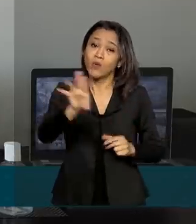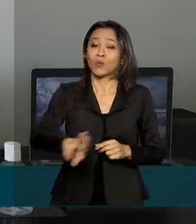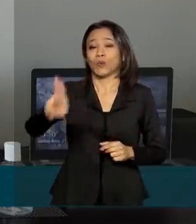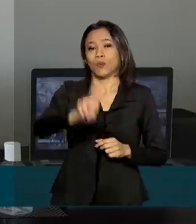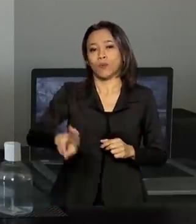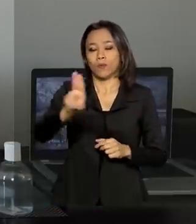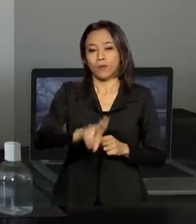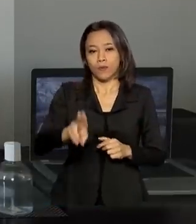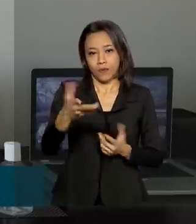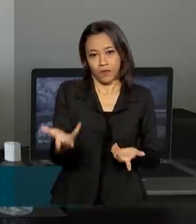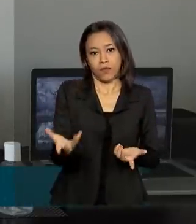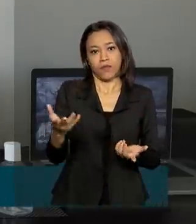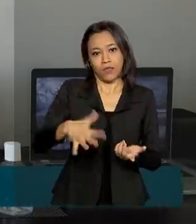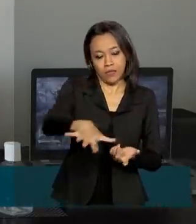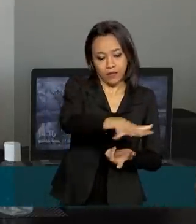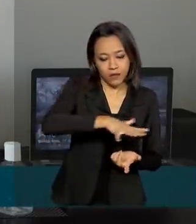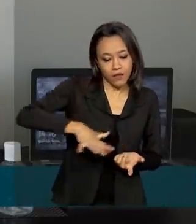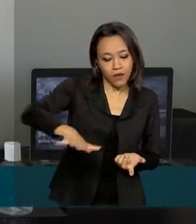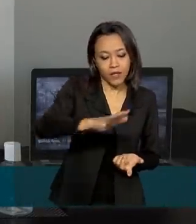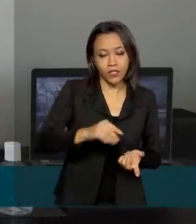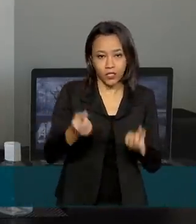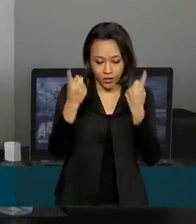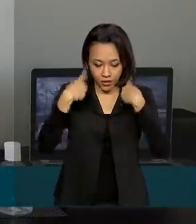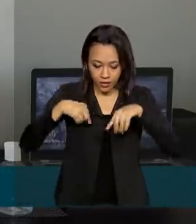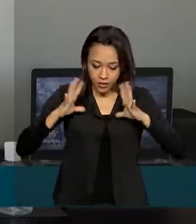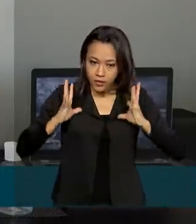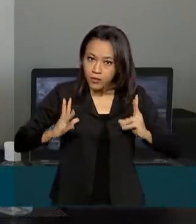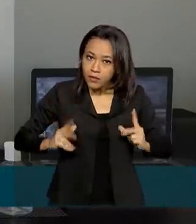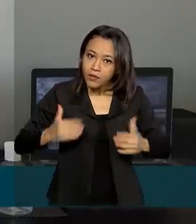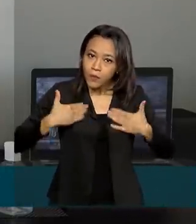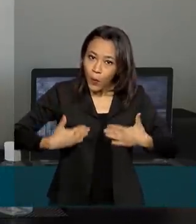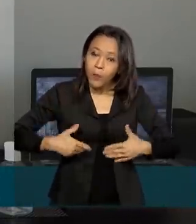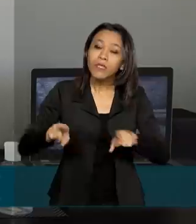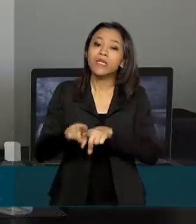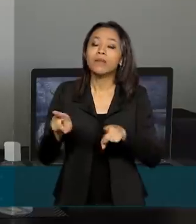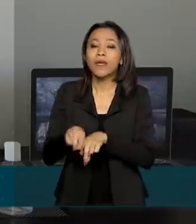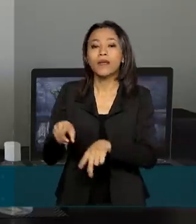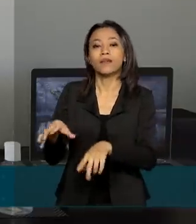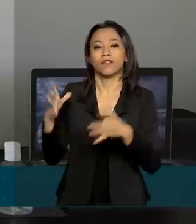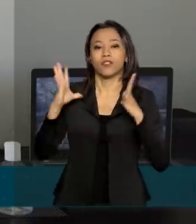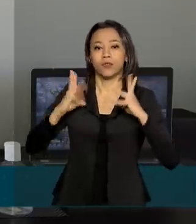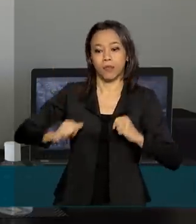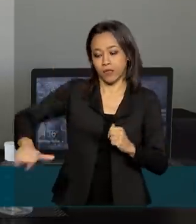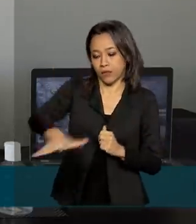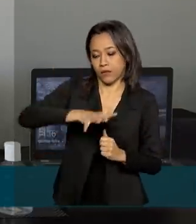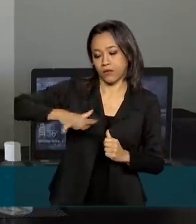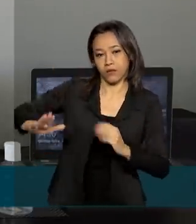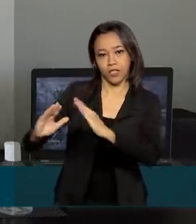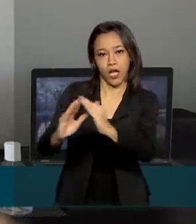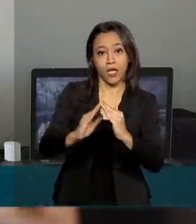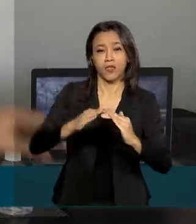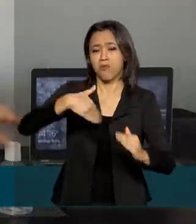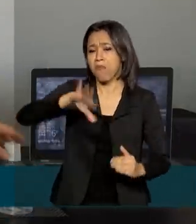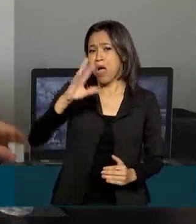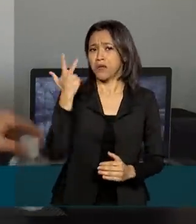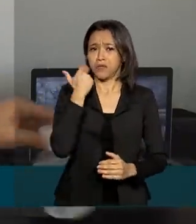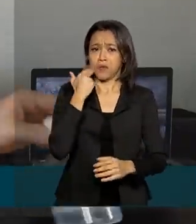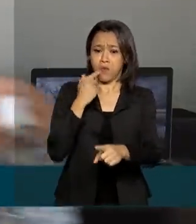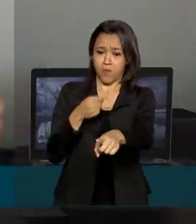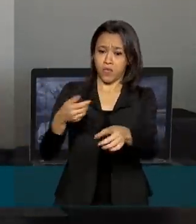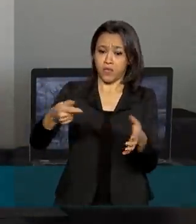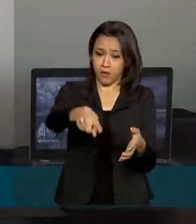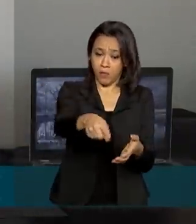produtos de higiene e limpeza como forma de combater o coronavírus. E mesmo os mais comuns, como o